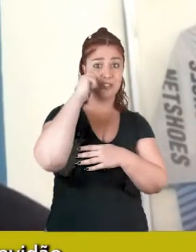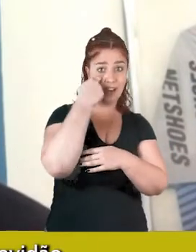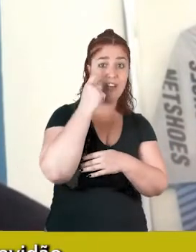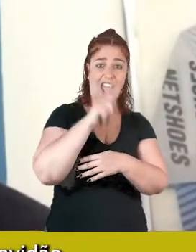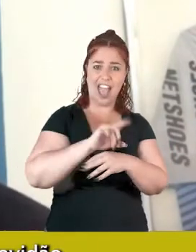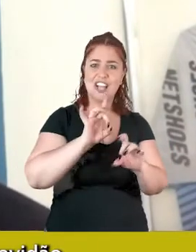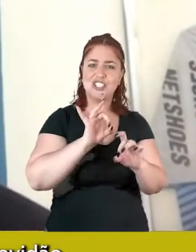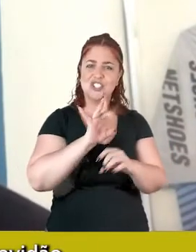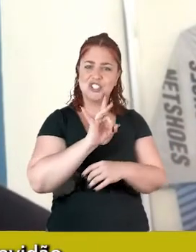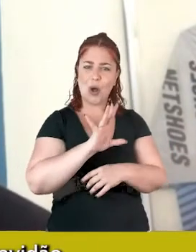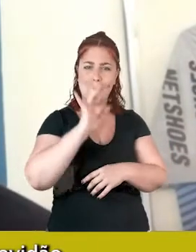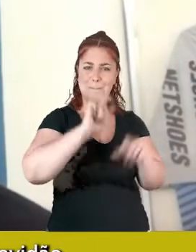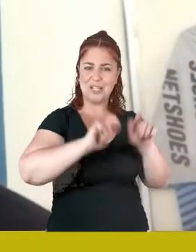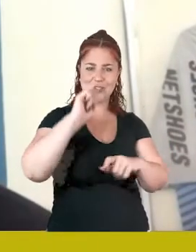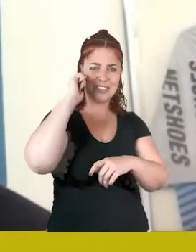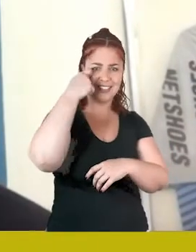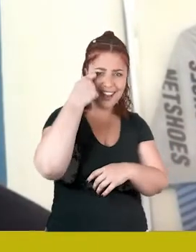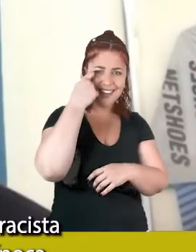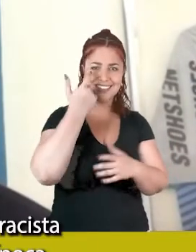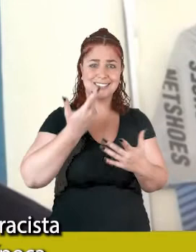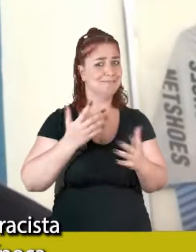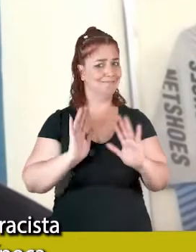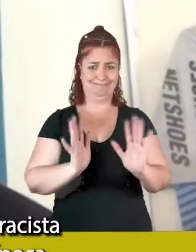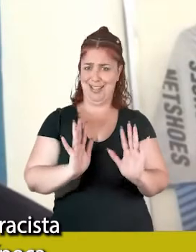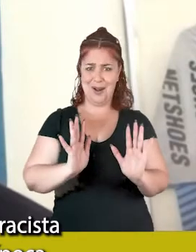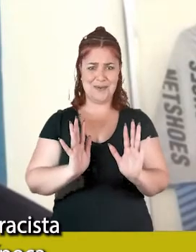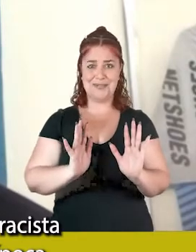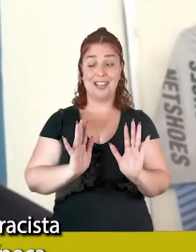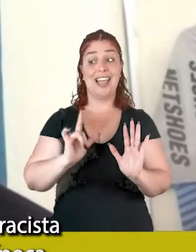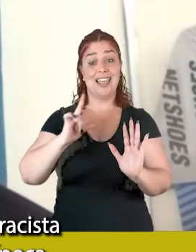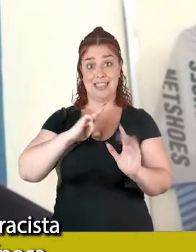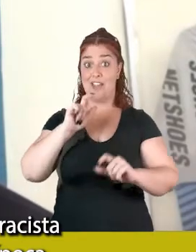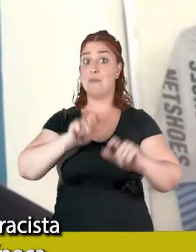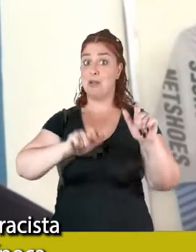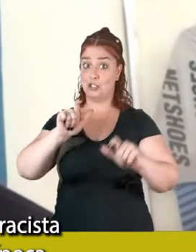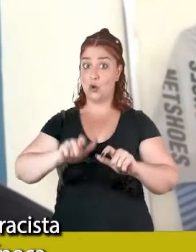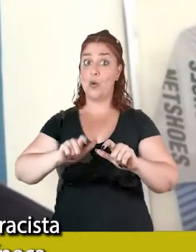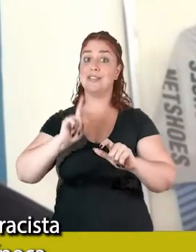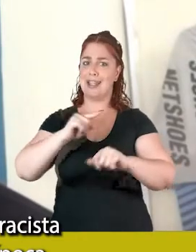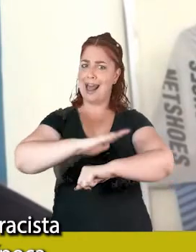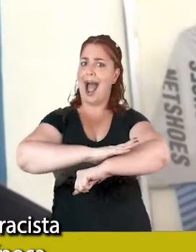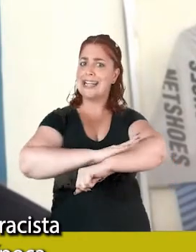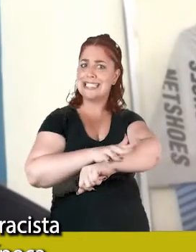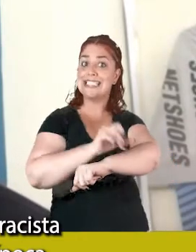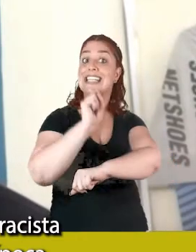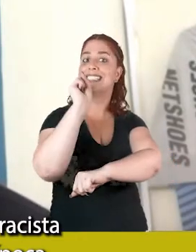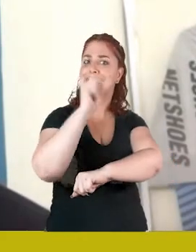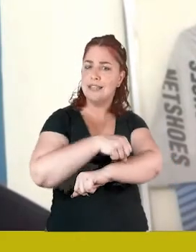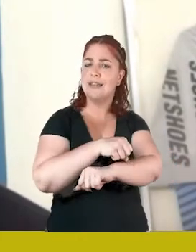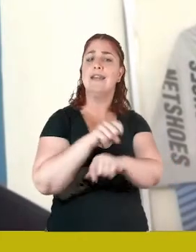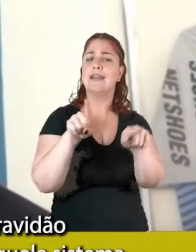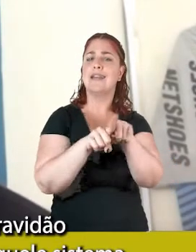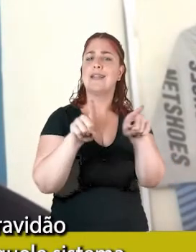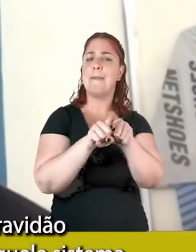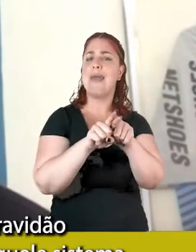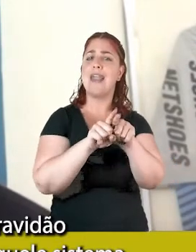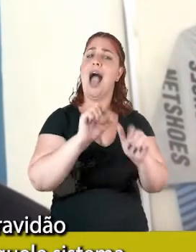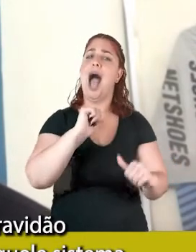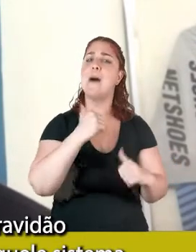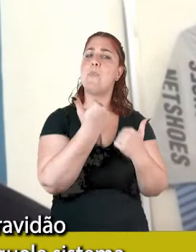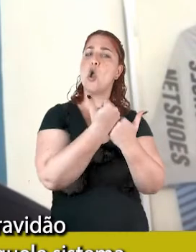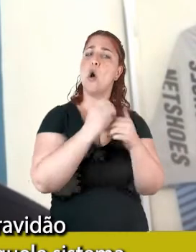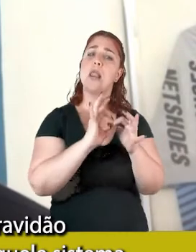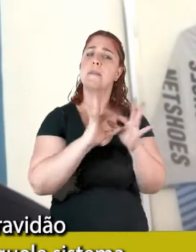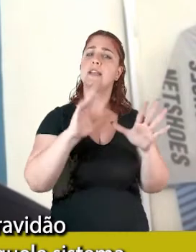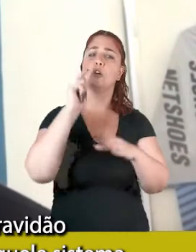abominavam o fim da escravidão, a escravidão, e não, muita gente racista, muito racista, na época, apoiou o fim da